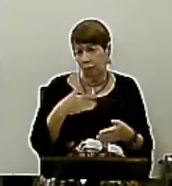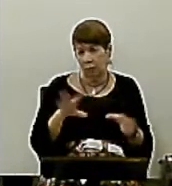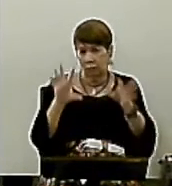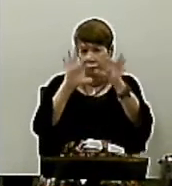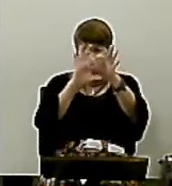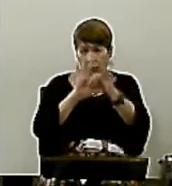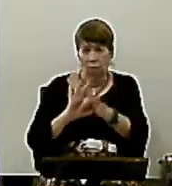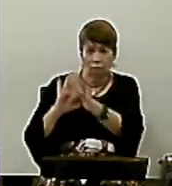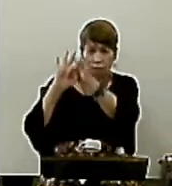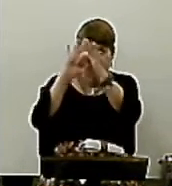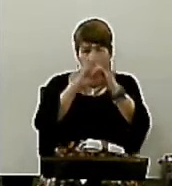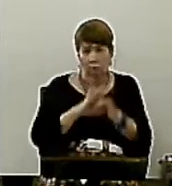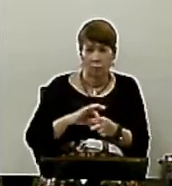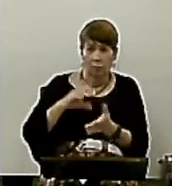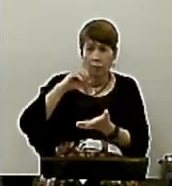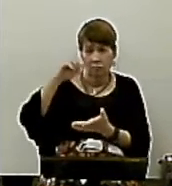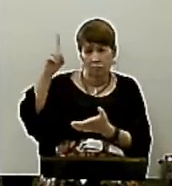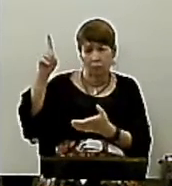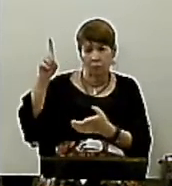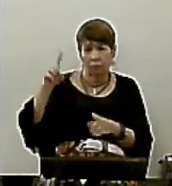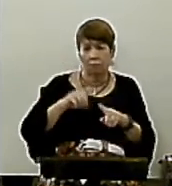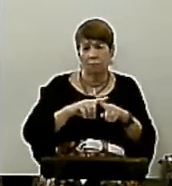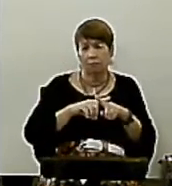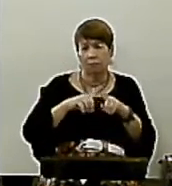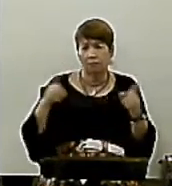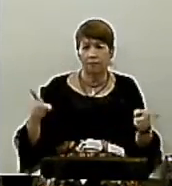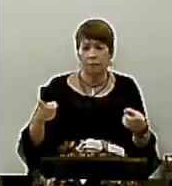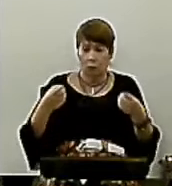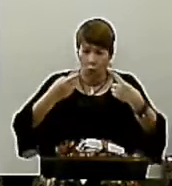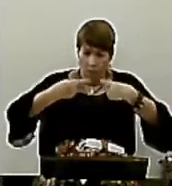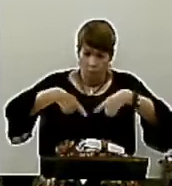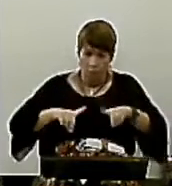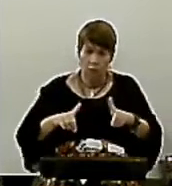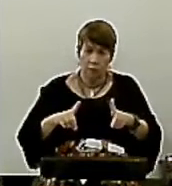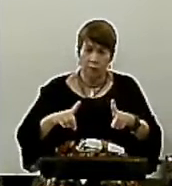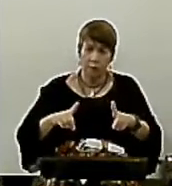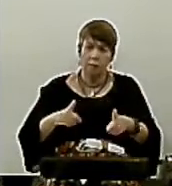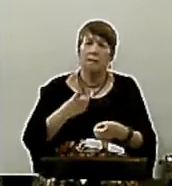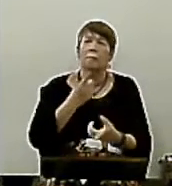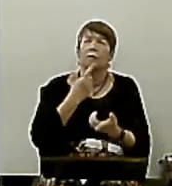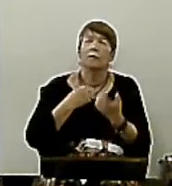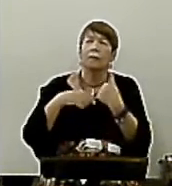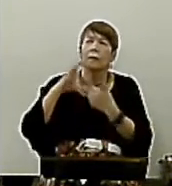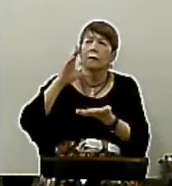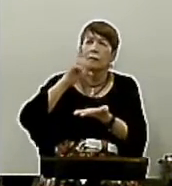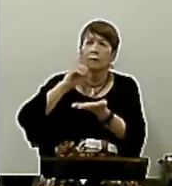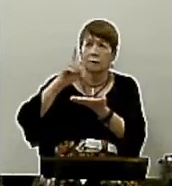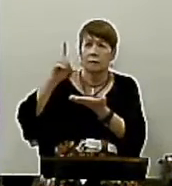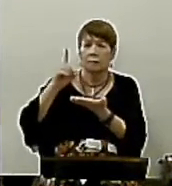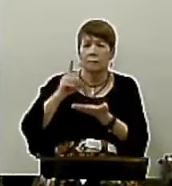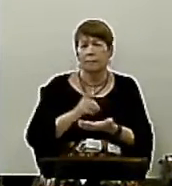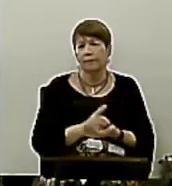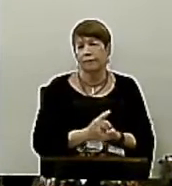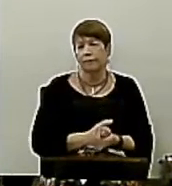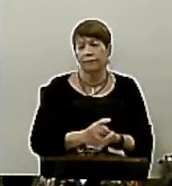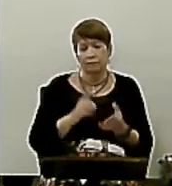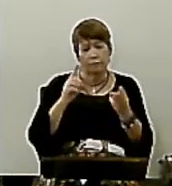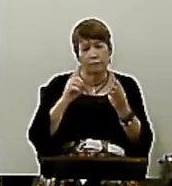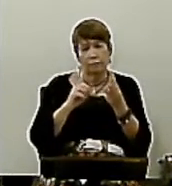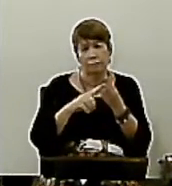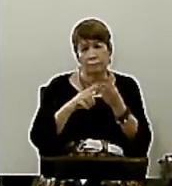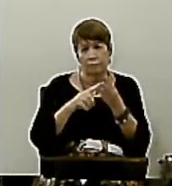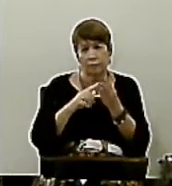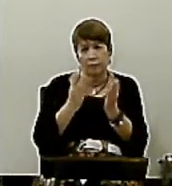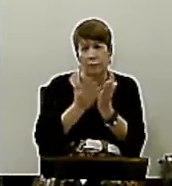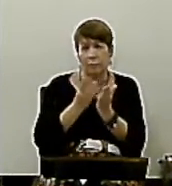relação a Deus Mas exatamente em opor-se à vontade de Deus Em terceiro lugar,